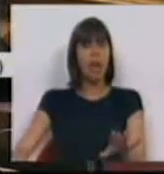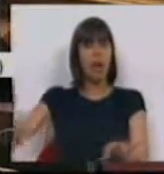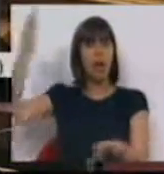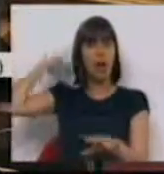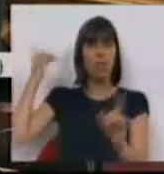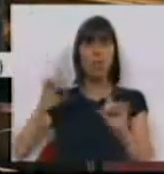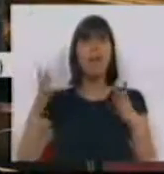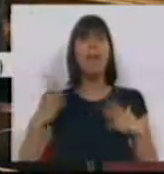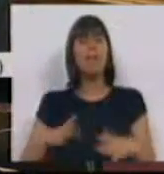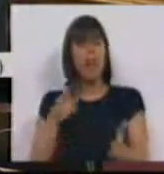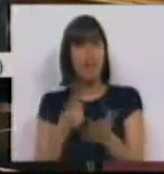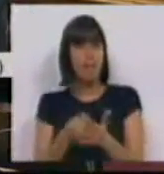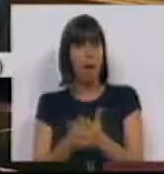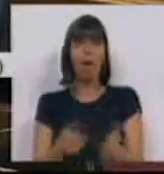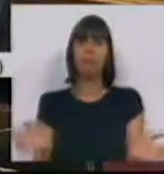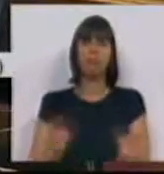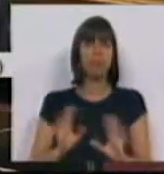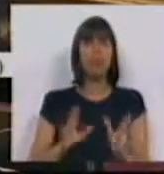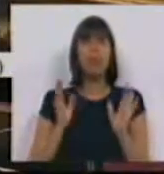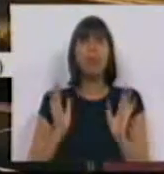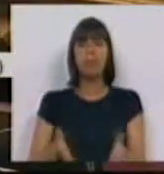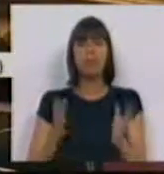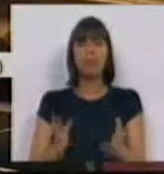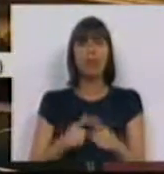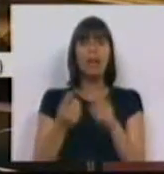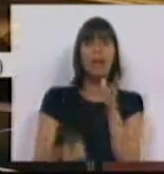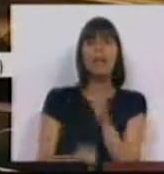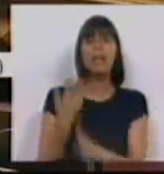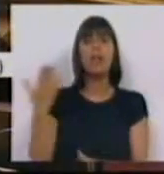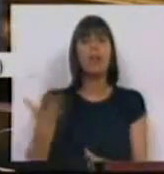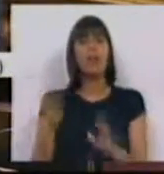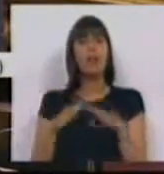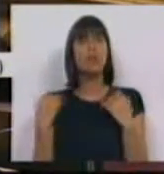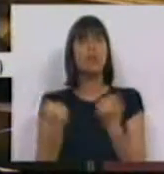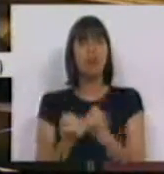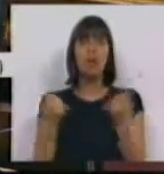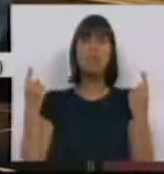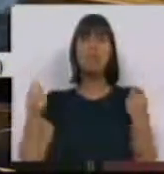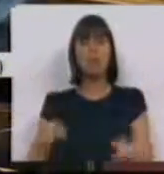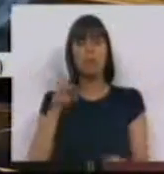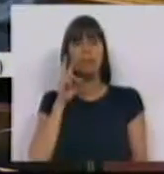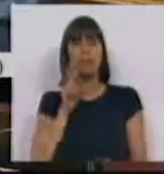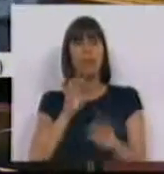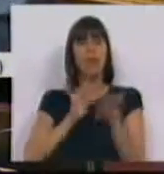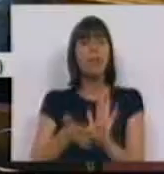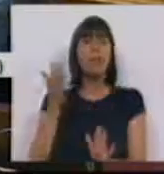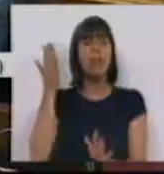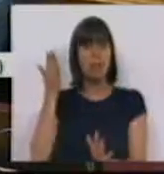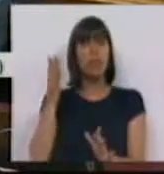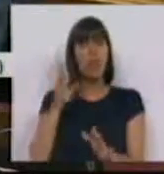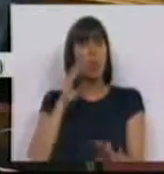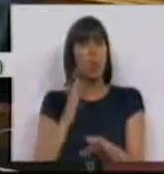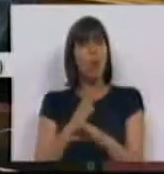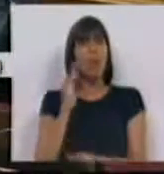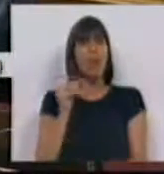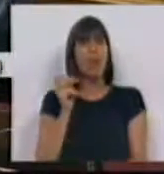é preciso ir às férias pagas. Não é preciso ir à criação dos direitos sociais. Basta olhar para o Brasil e os seus